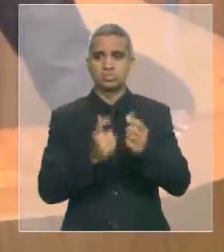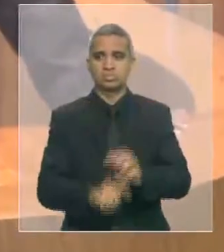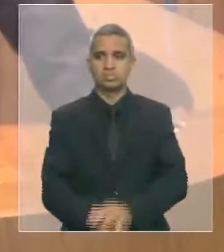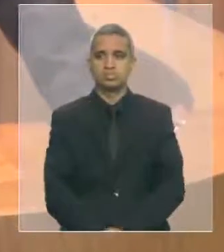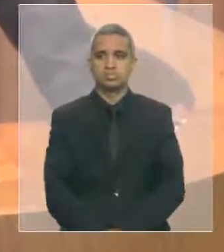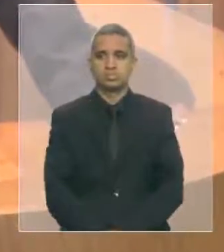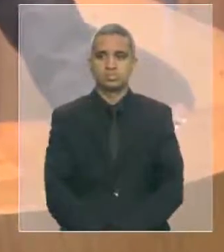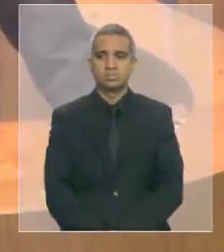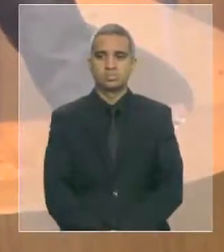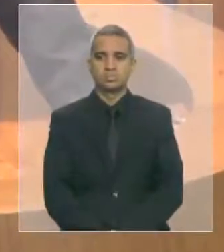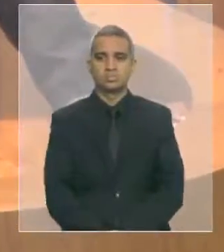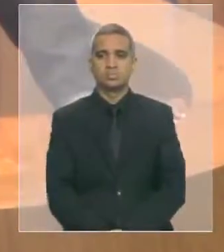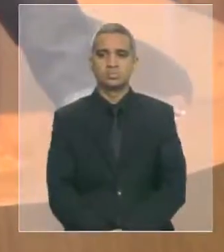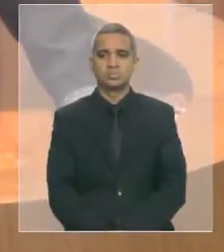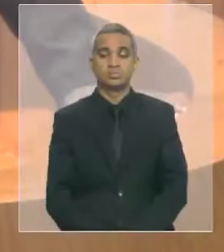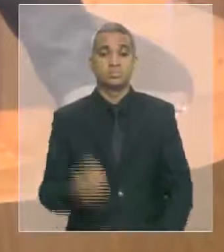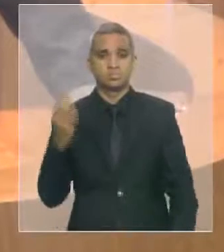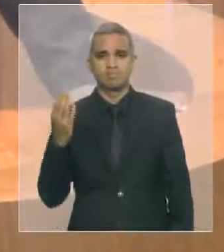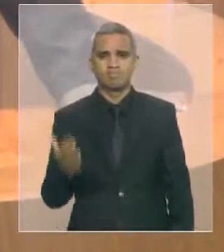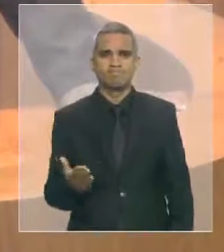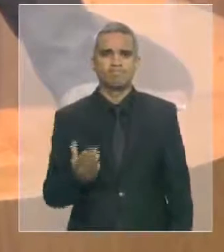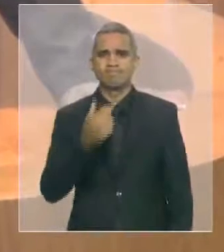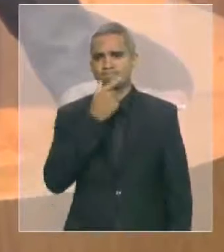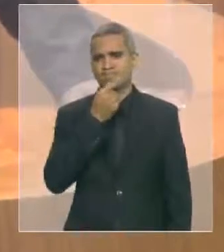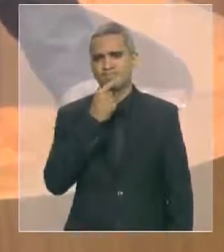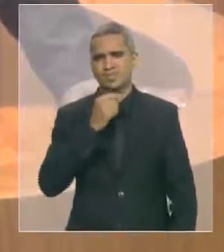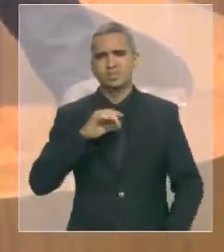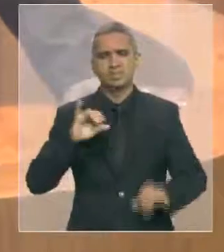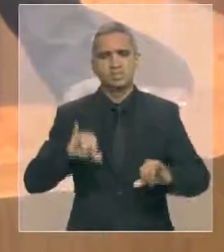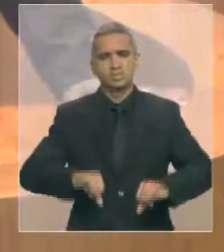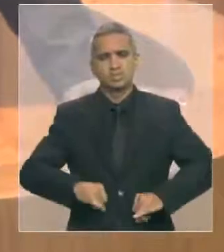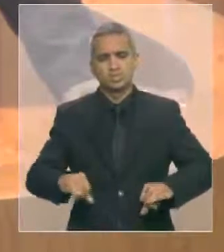é um camarada que vai sofrer muito por perseguições,